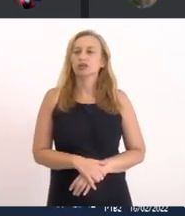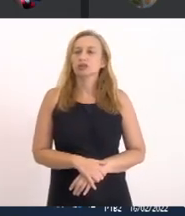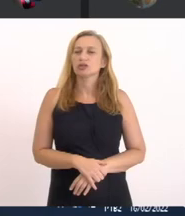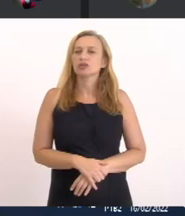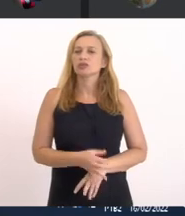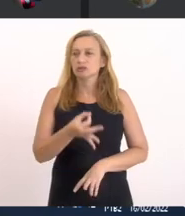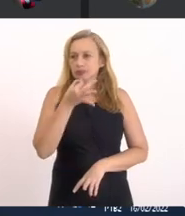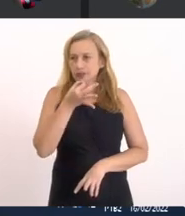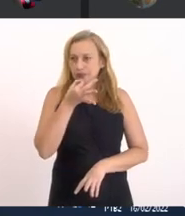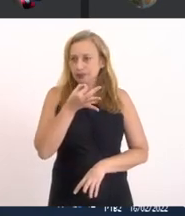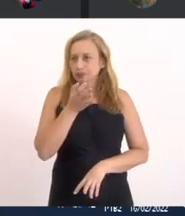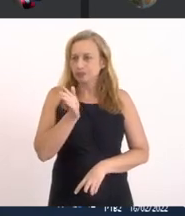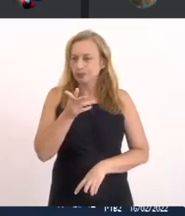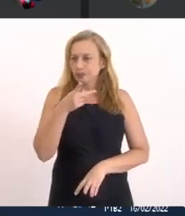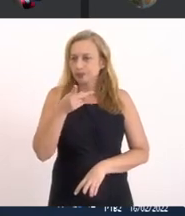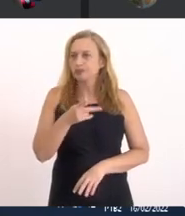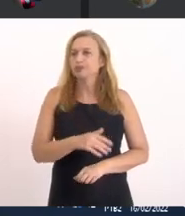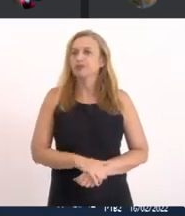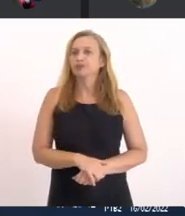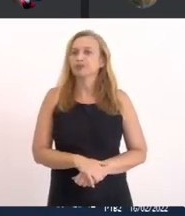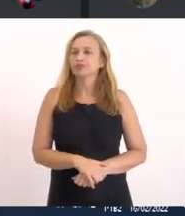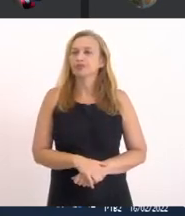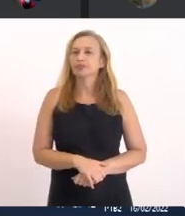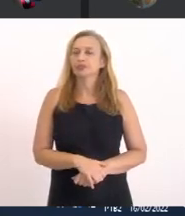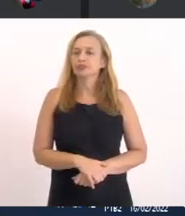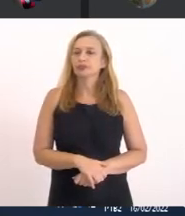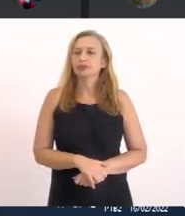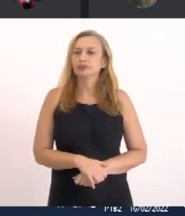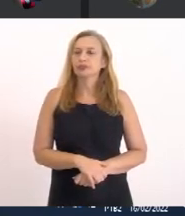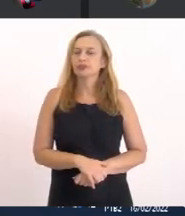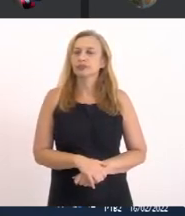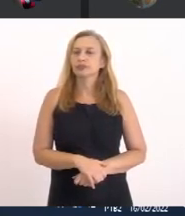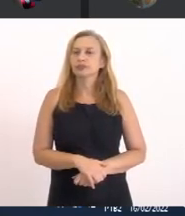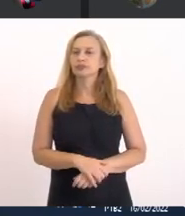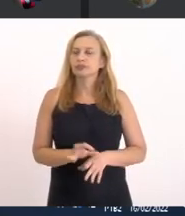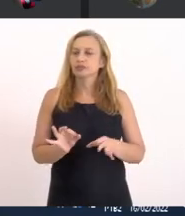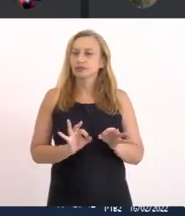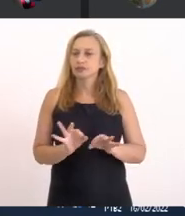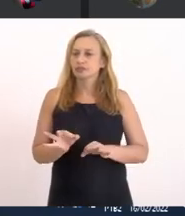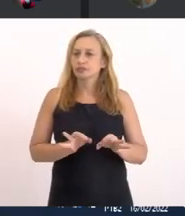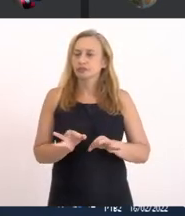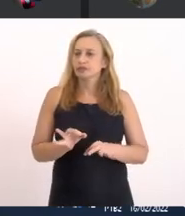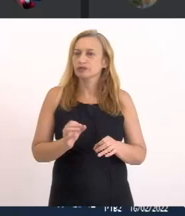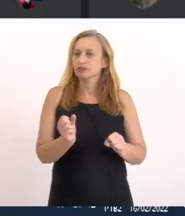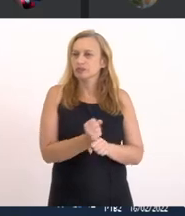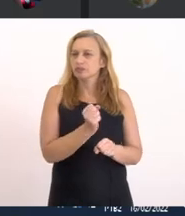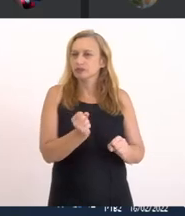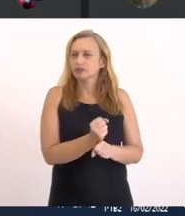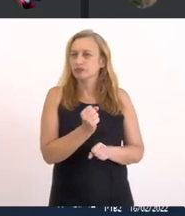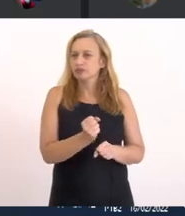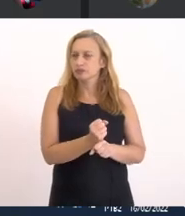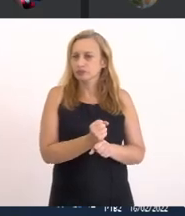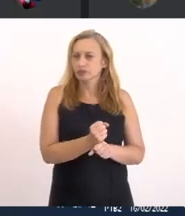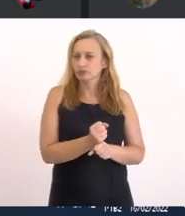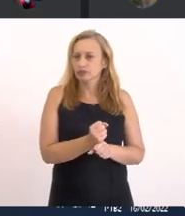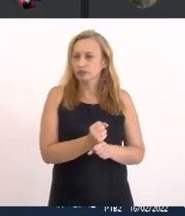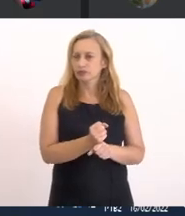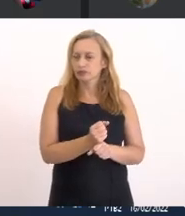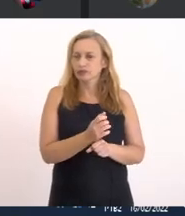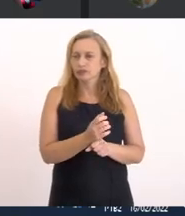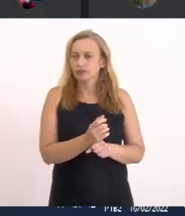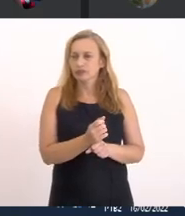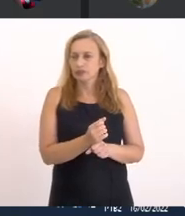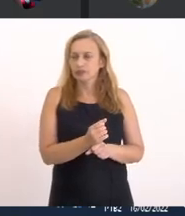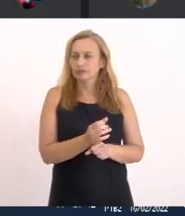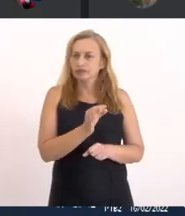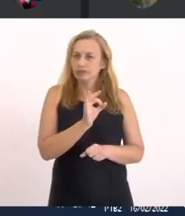sugestão É Projetar Algo factível E não Uma obra Faraônica Que depois Ninguém sabe Se vai dar certo